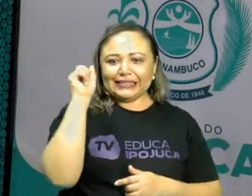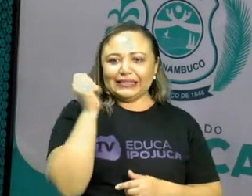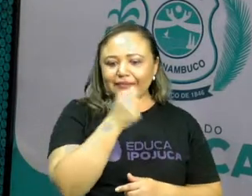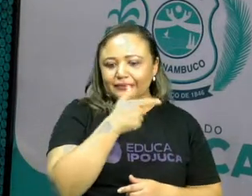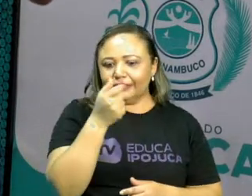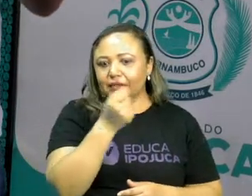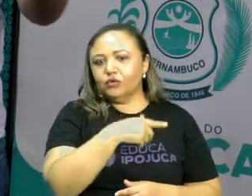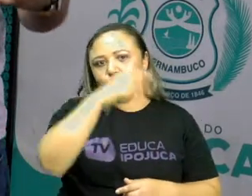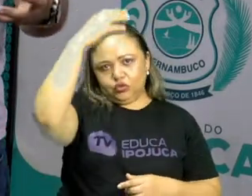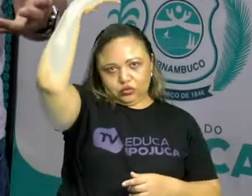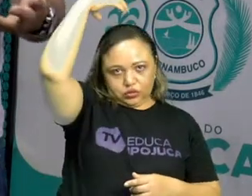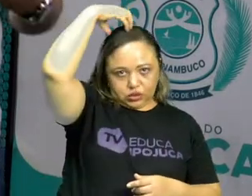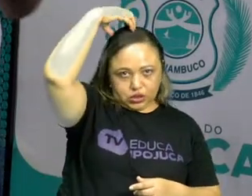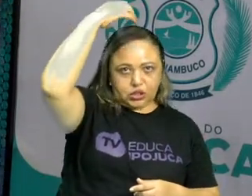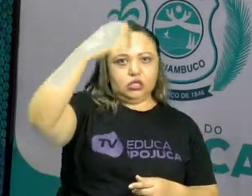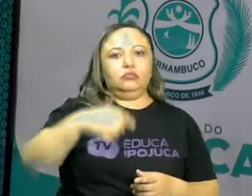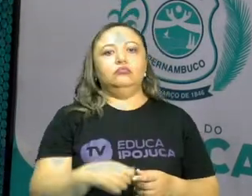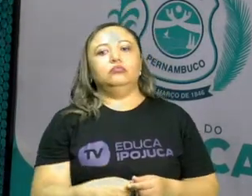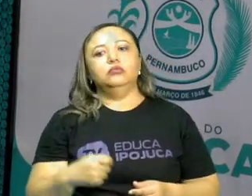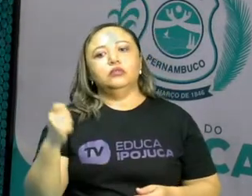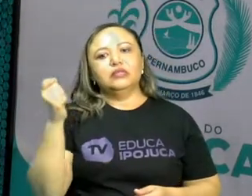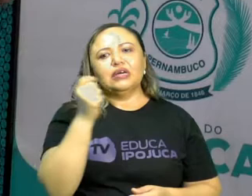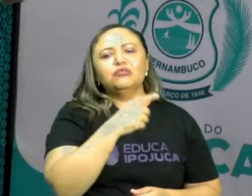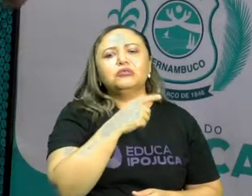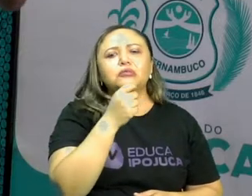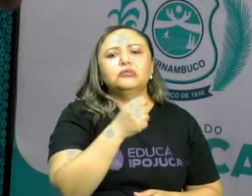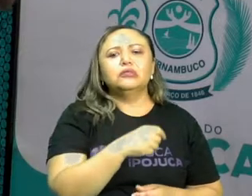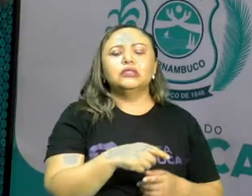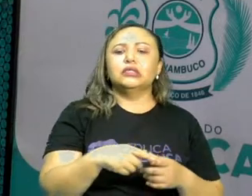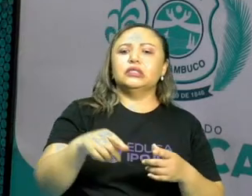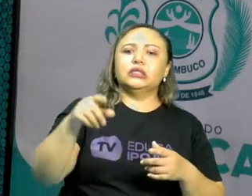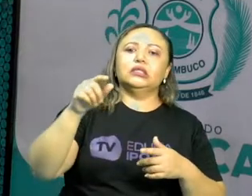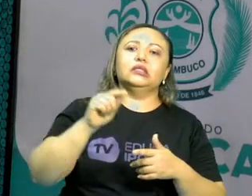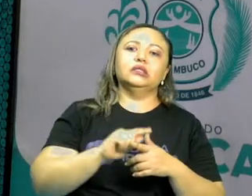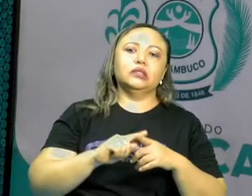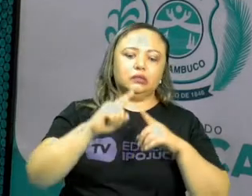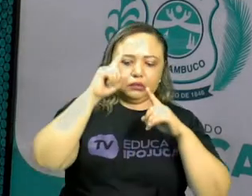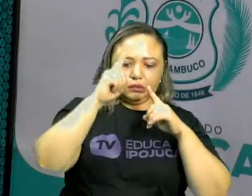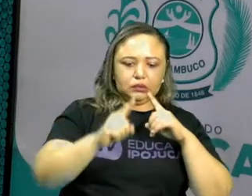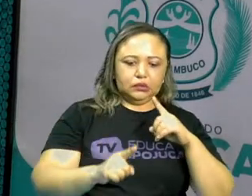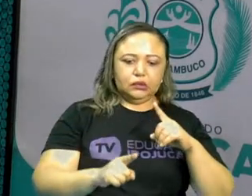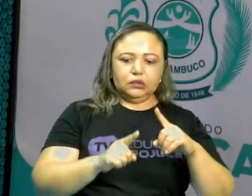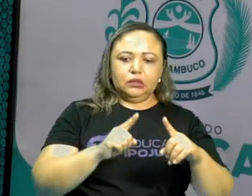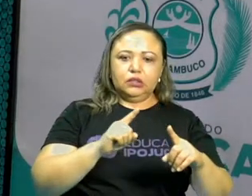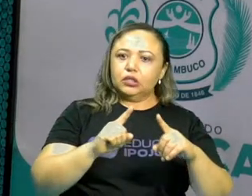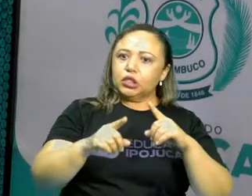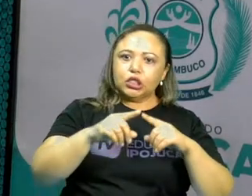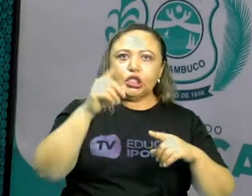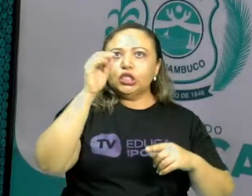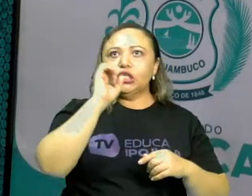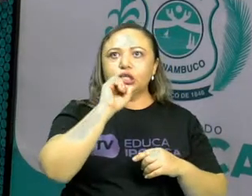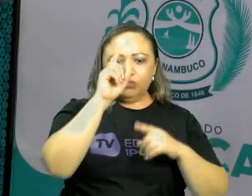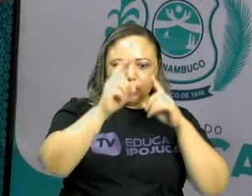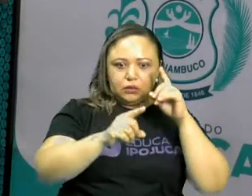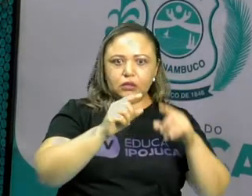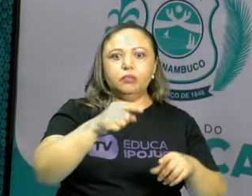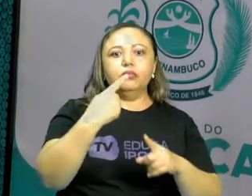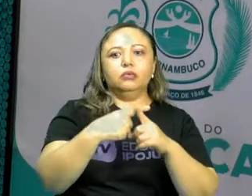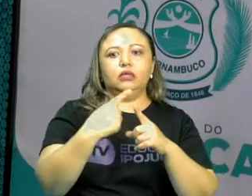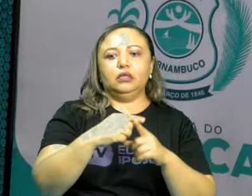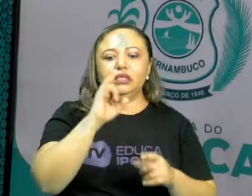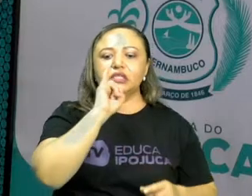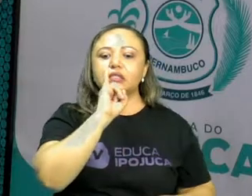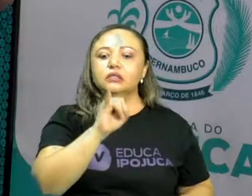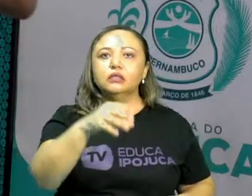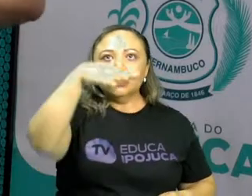crítica aos reis absolutistas, aqueles reis que diziam que governavam porque Deus os escolheu para governar e que ninguém